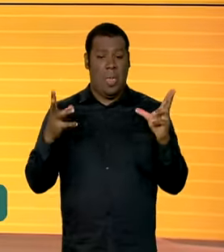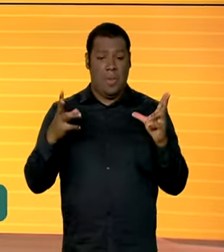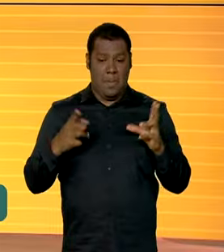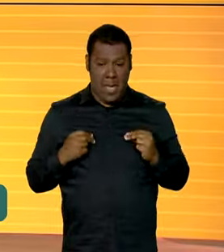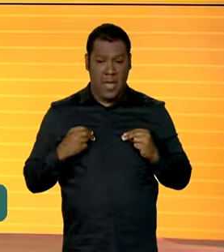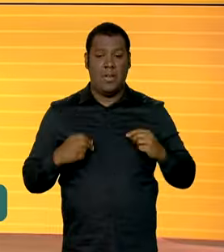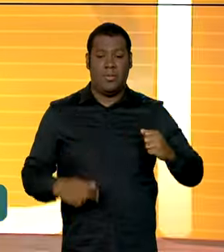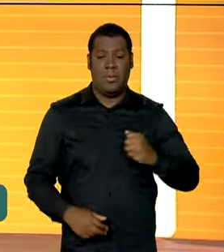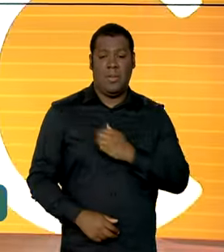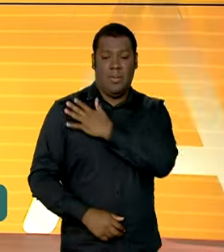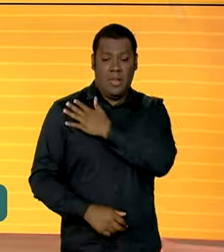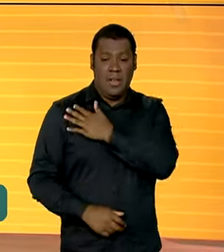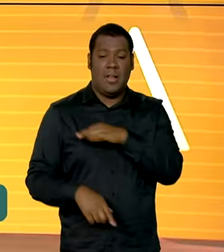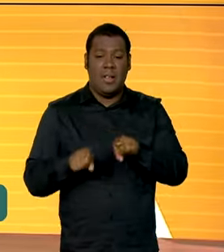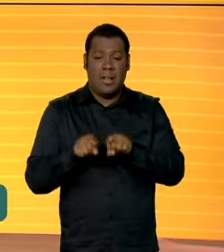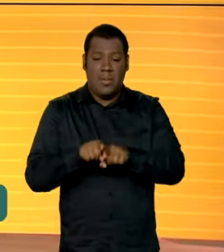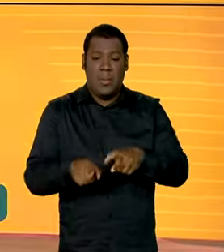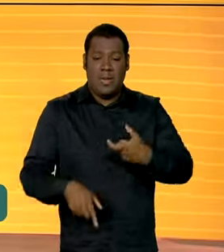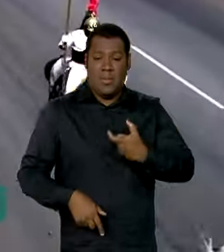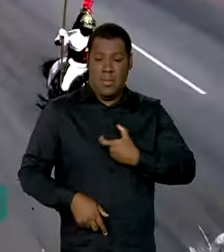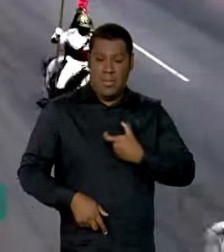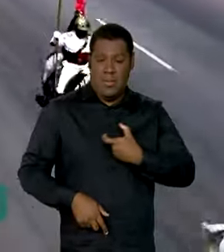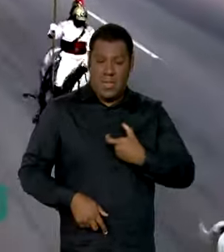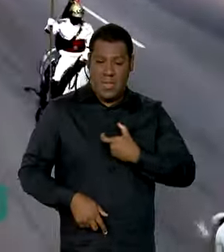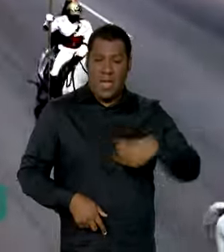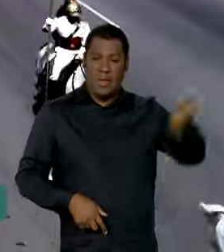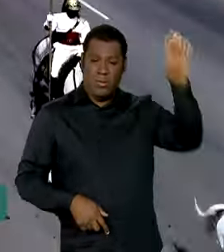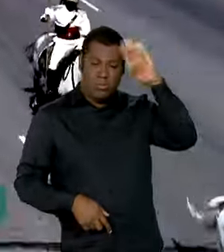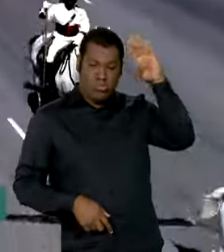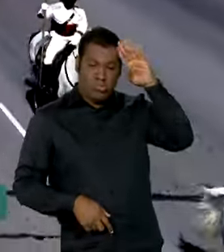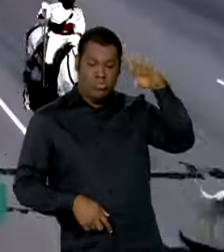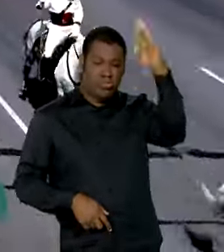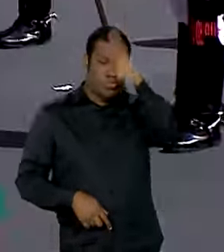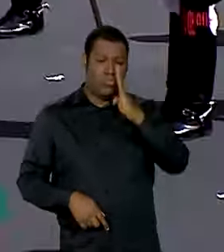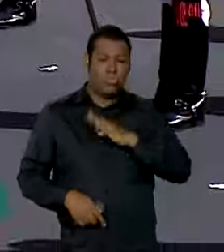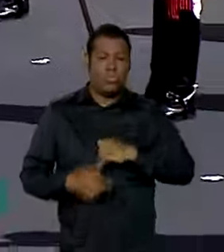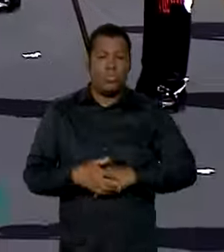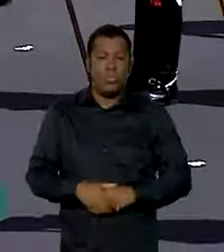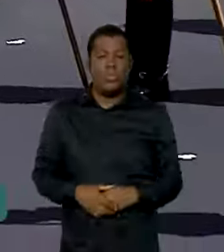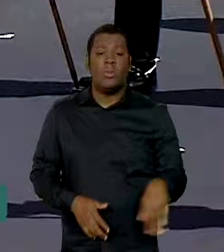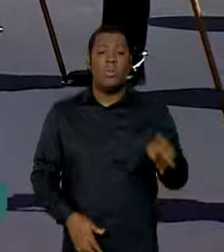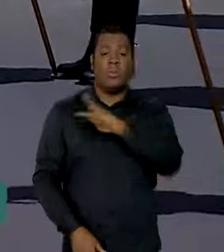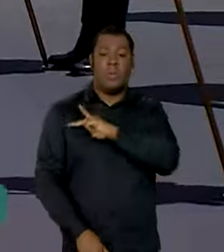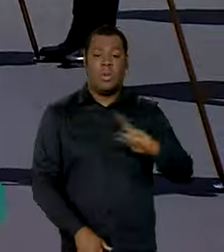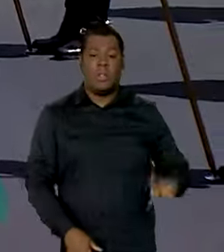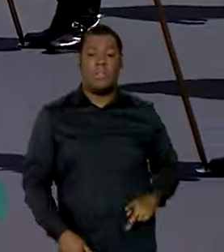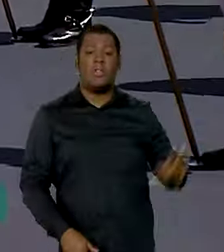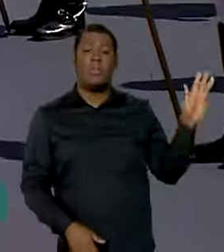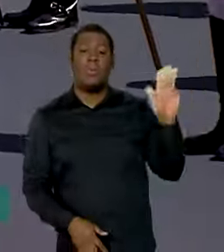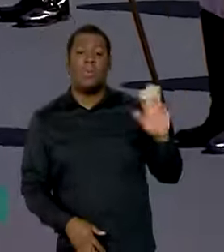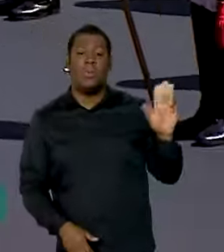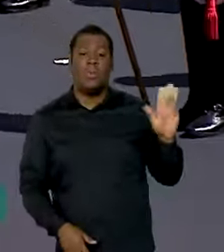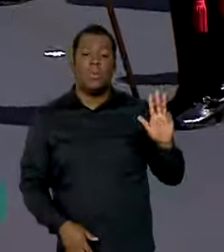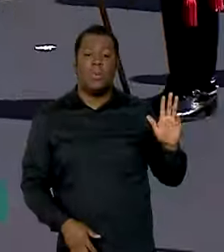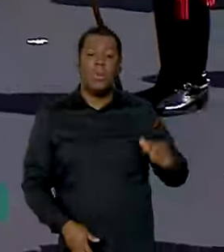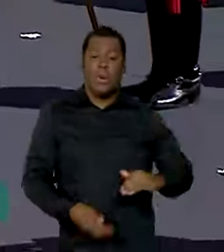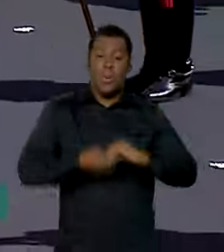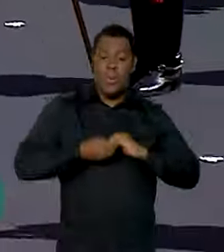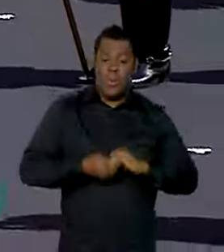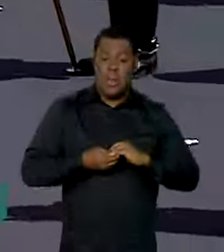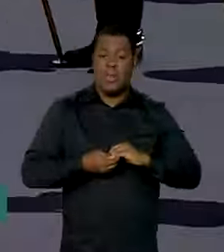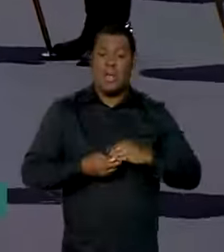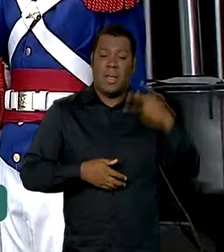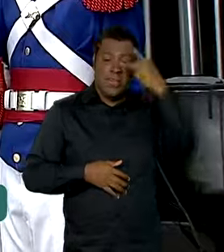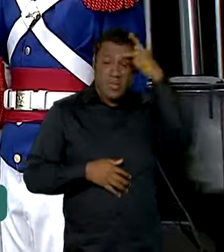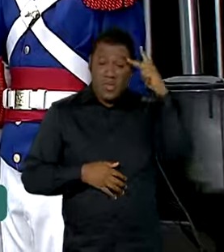e a Medalha Exército Brasileiro. Ao chegar, o presidente Lula foi saudado pelos militares